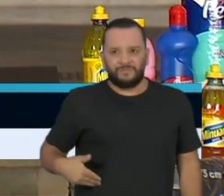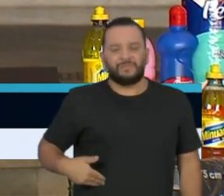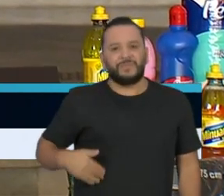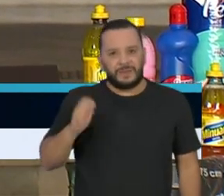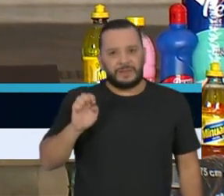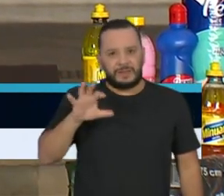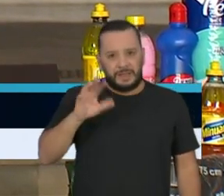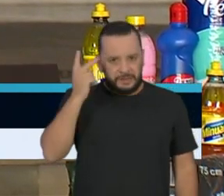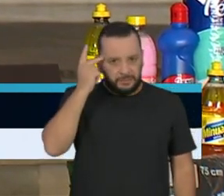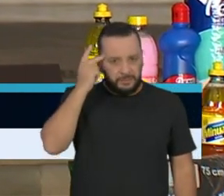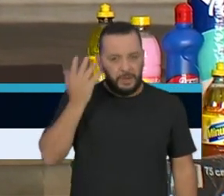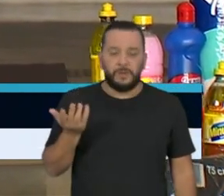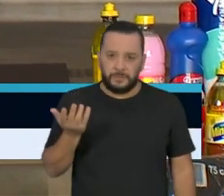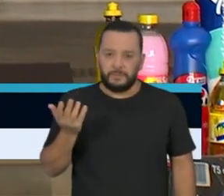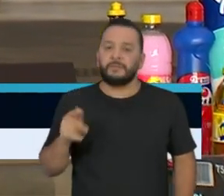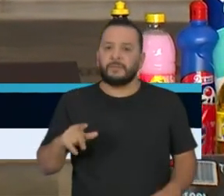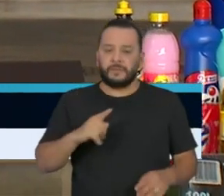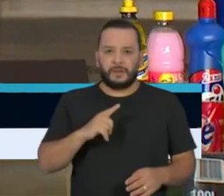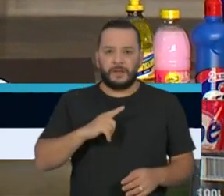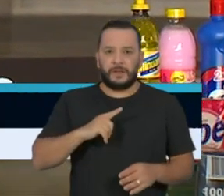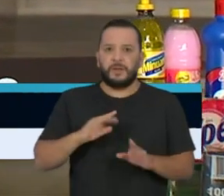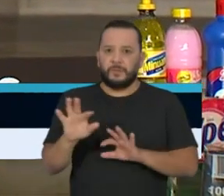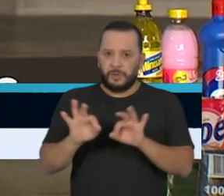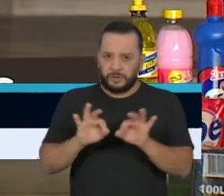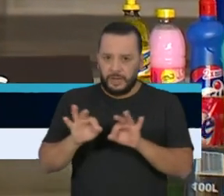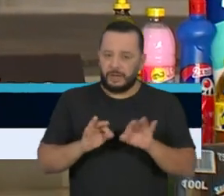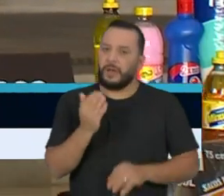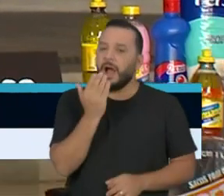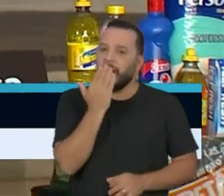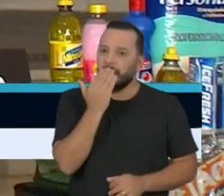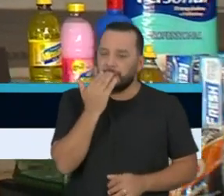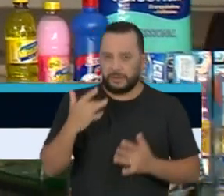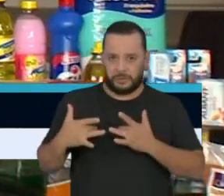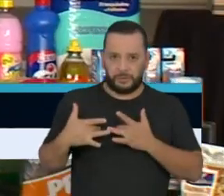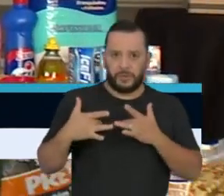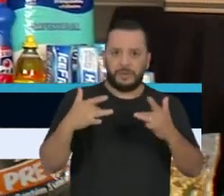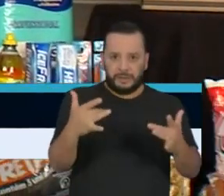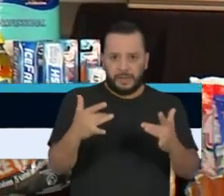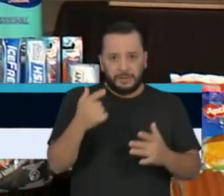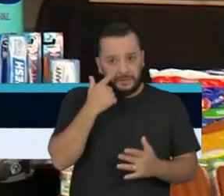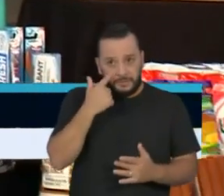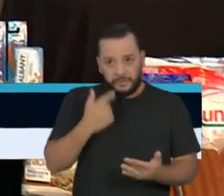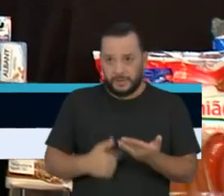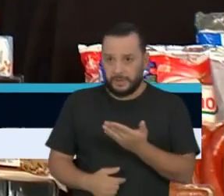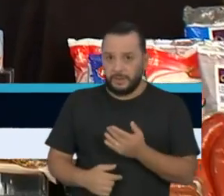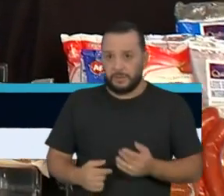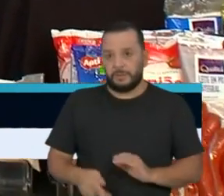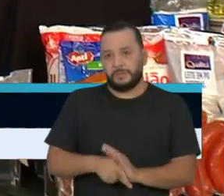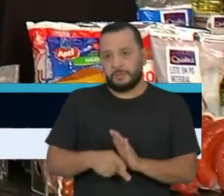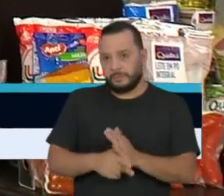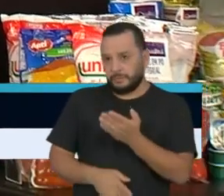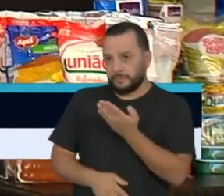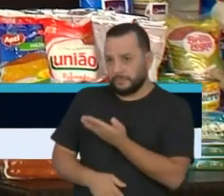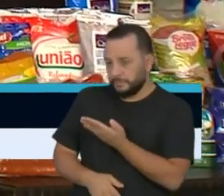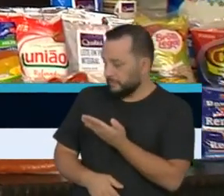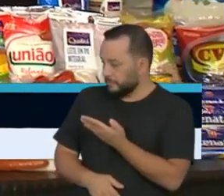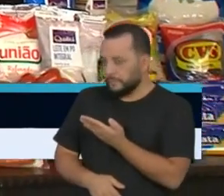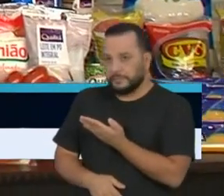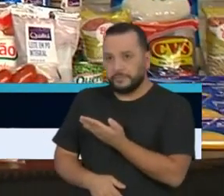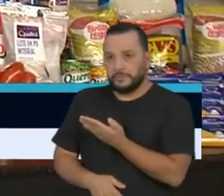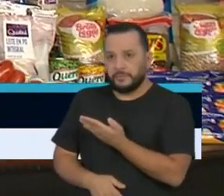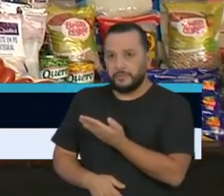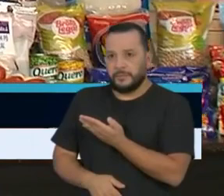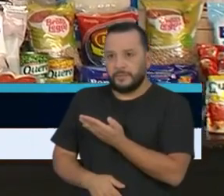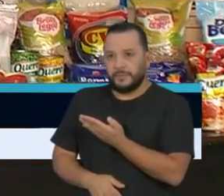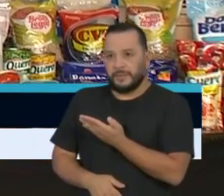Começo elencando aqui os programas Alimento Solidário, que vocês estão vendo aqui à minha esquerda. São 110